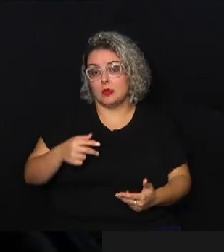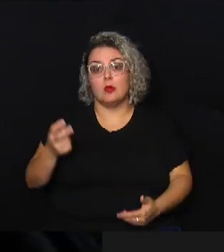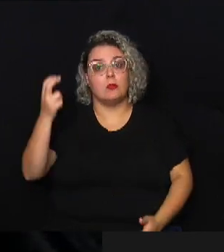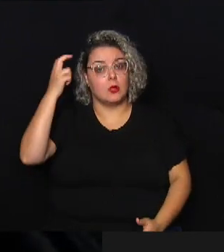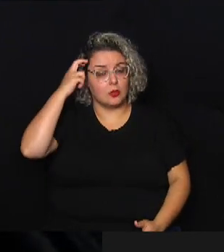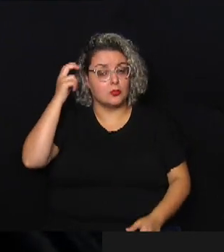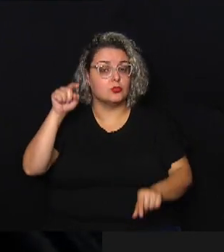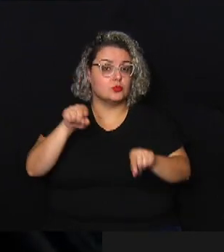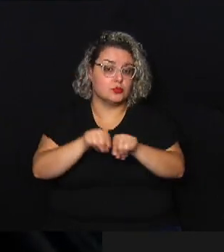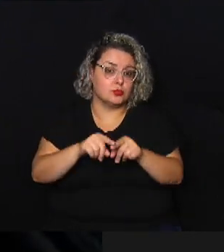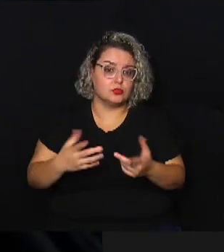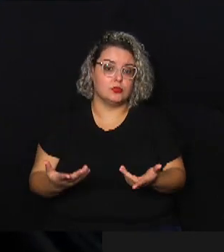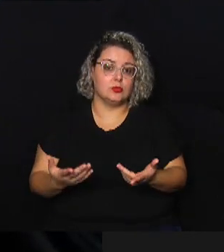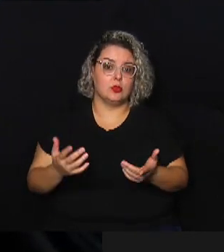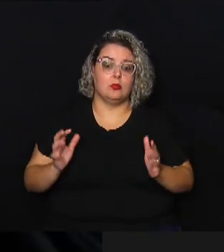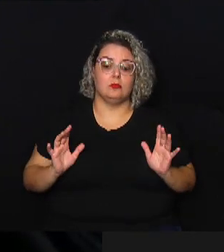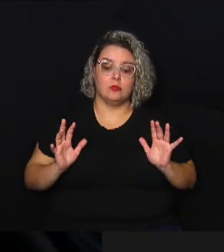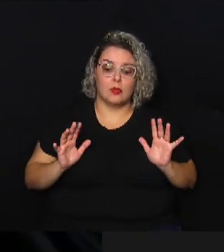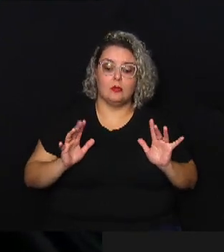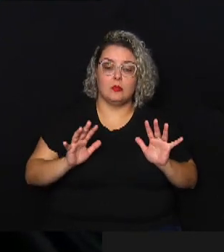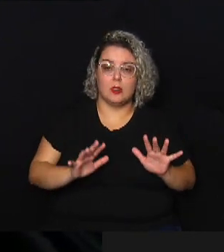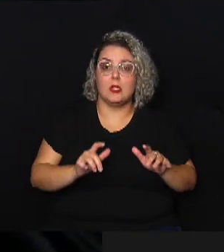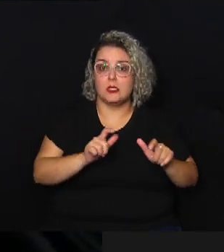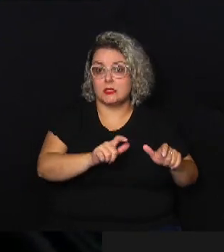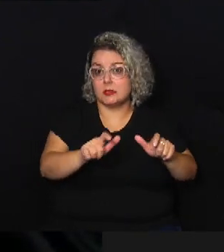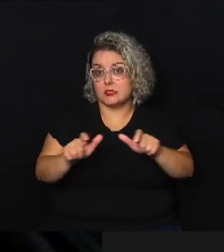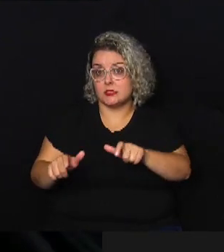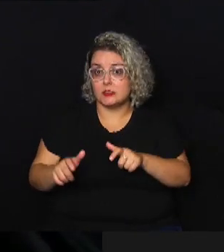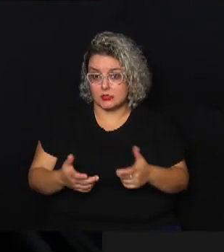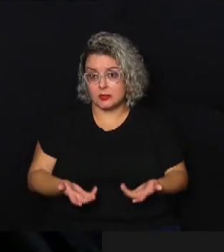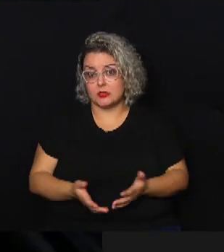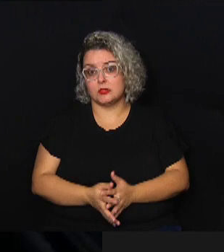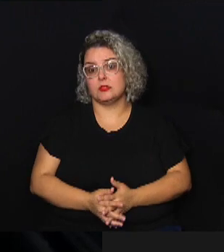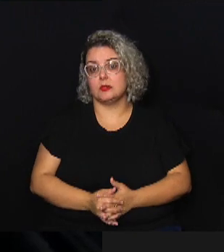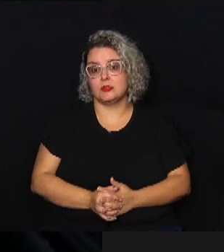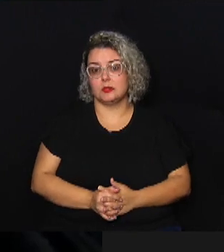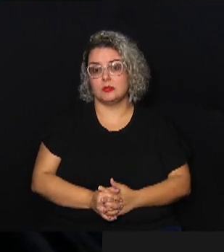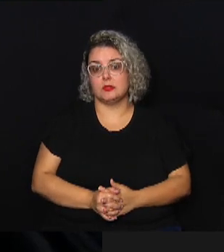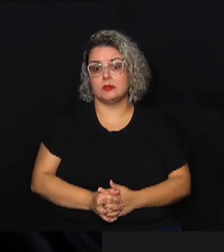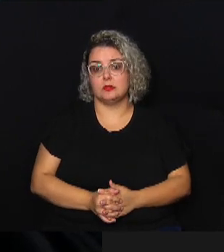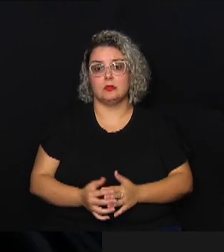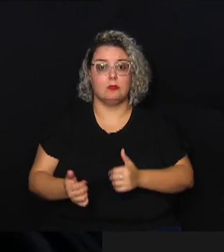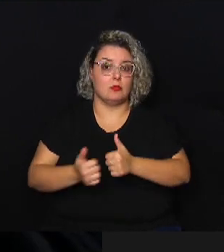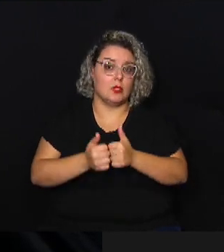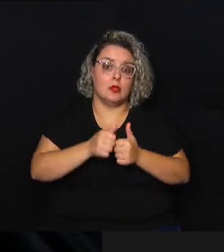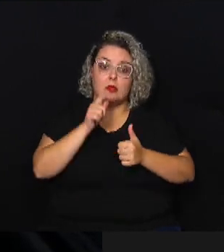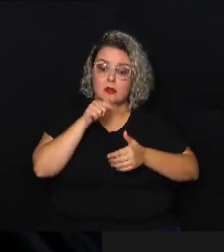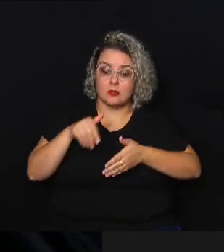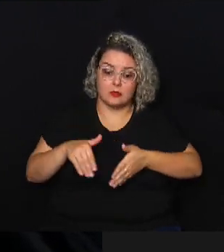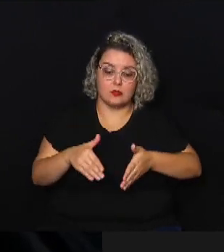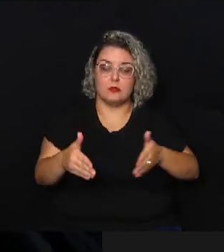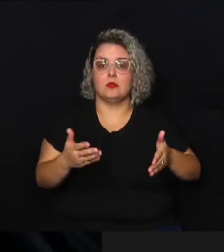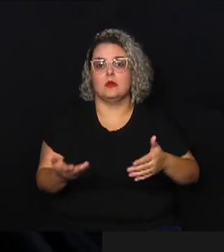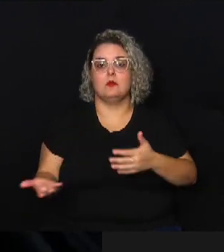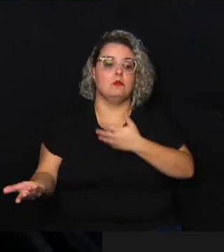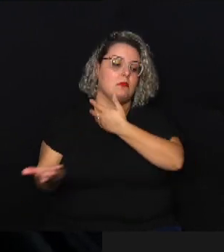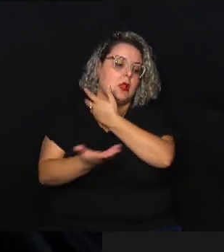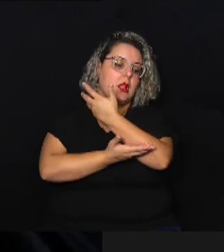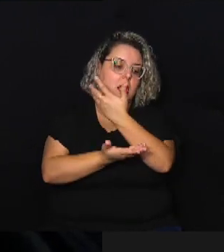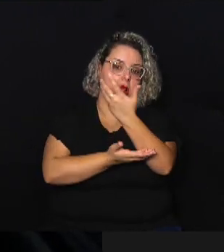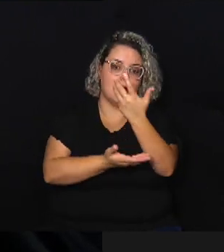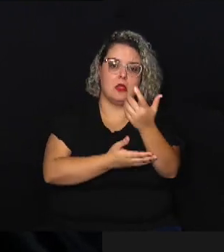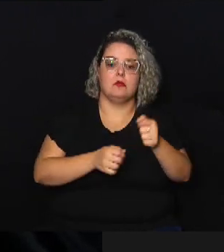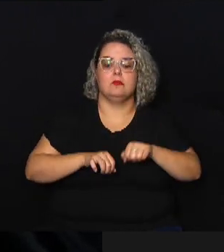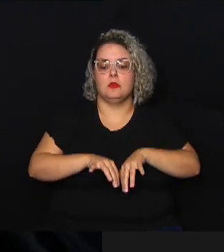a gente foi habitando essas áreas né essas áreas em torno dos rios foi desmatando foi expandindo a